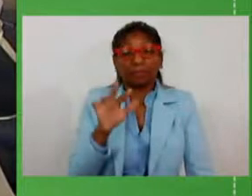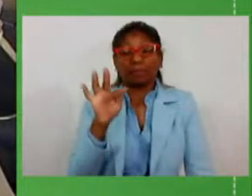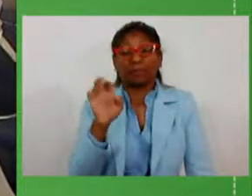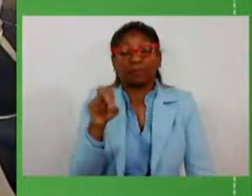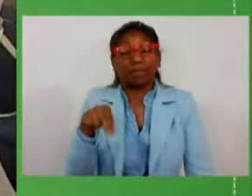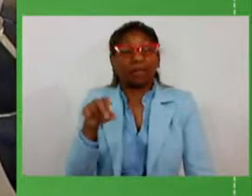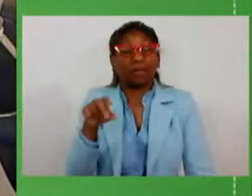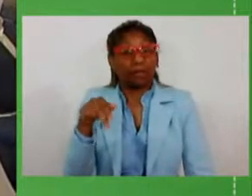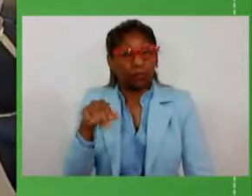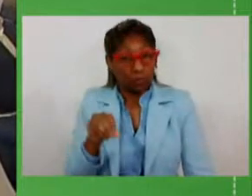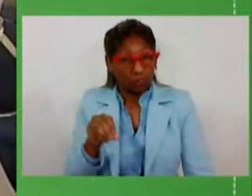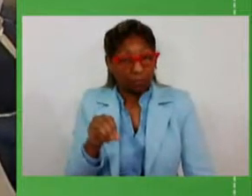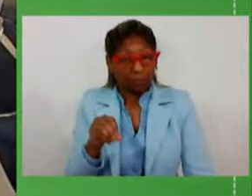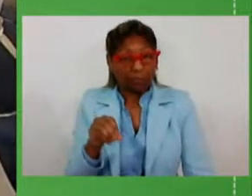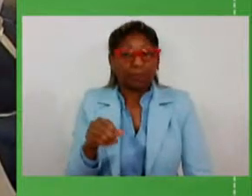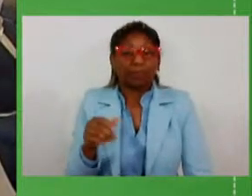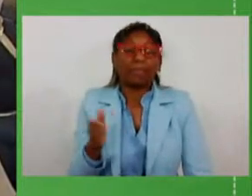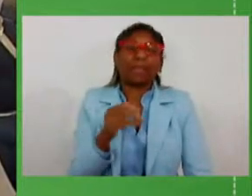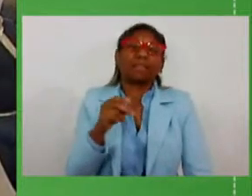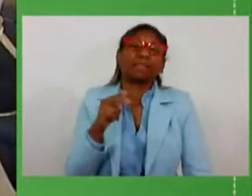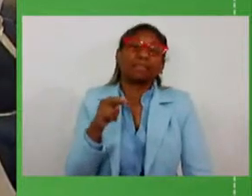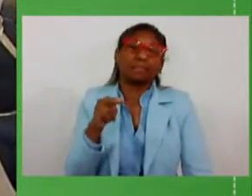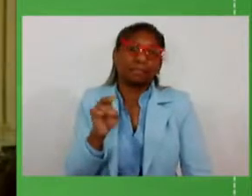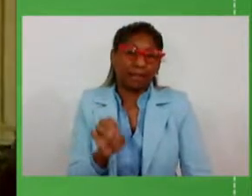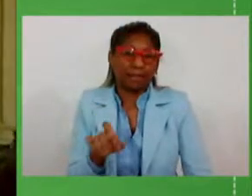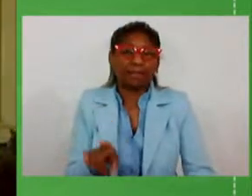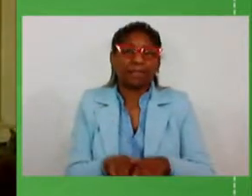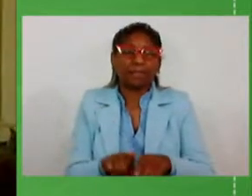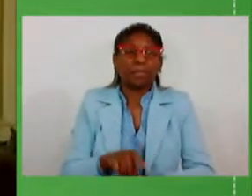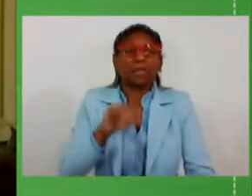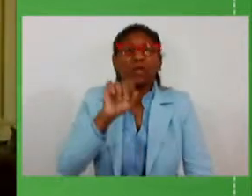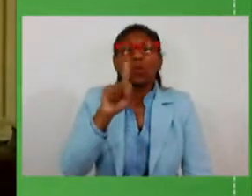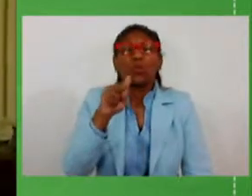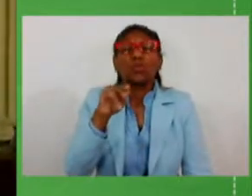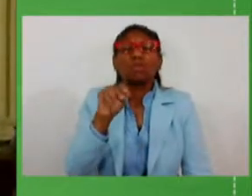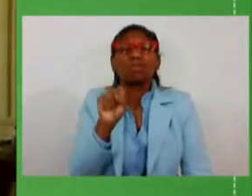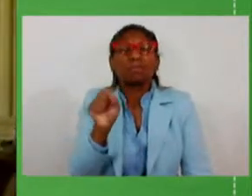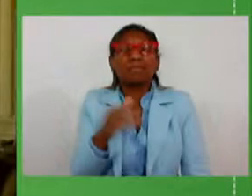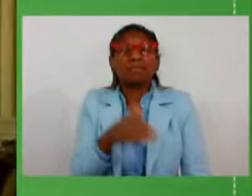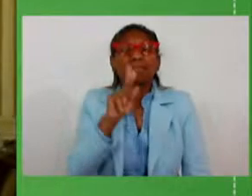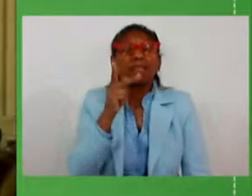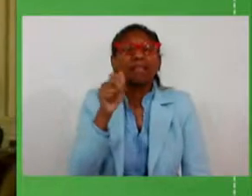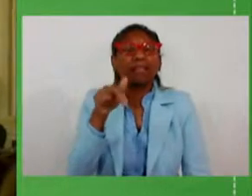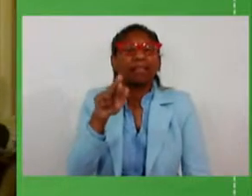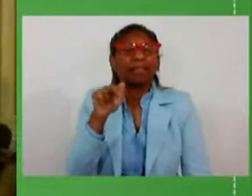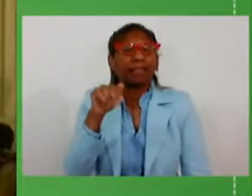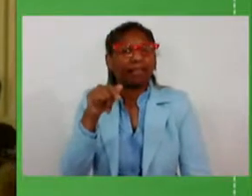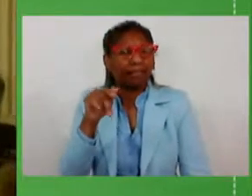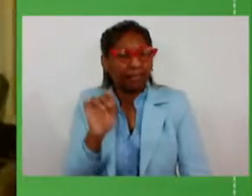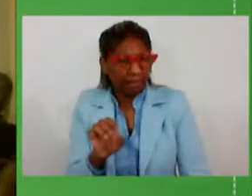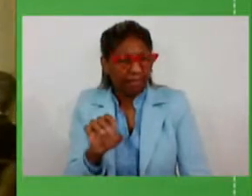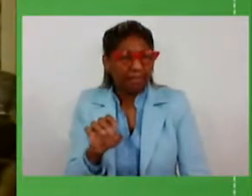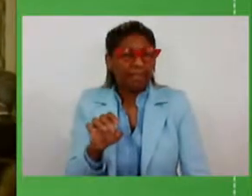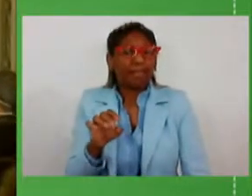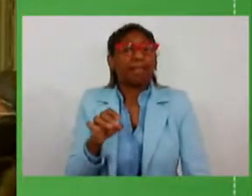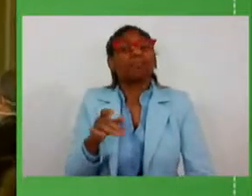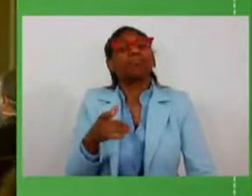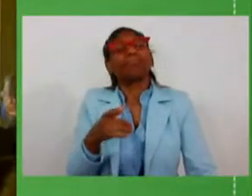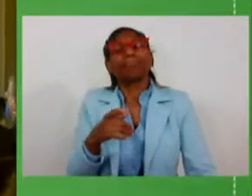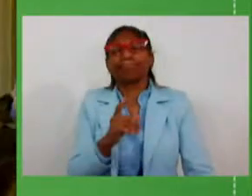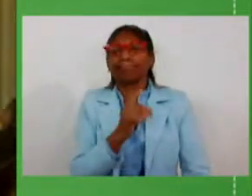o diretor-presidente da AGERGS, Luiz Afonso Sena, vice-prefeitos, secretários municipais, vereadores que estão aqui conosco,